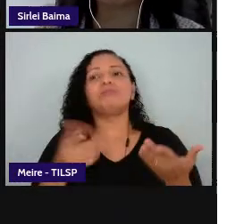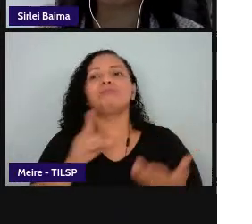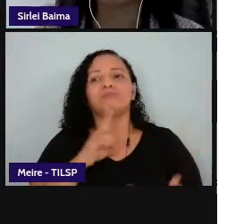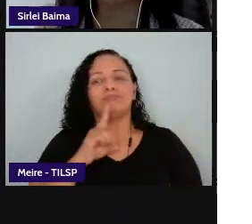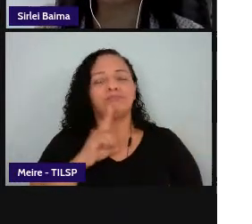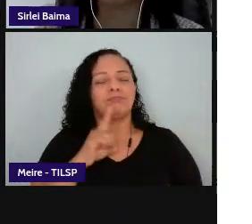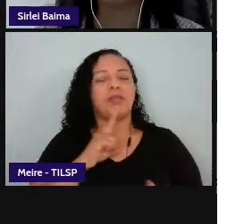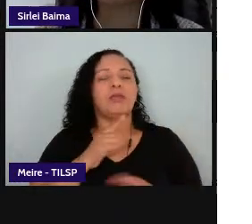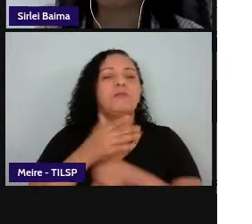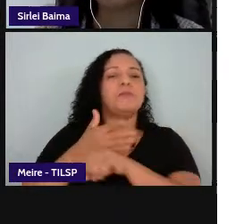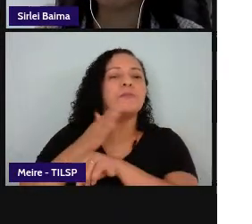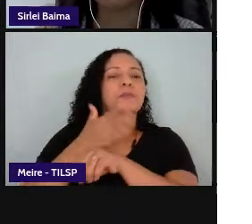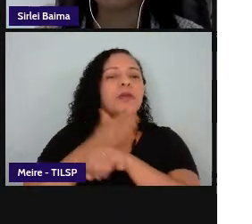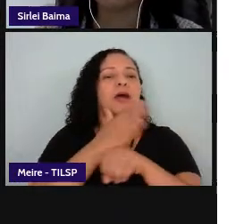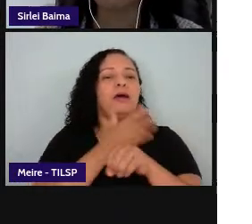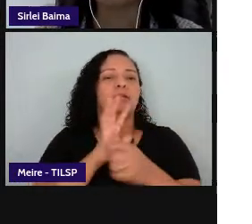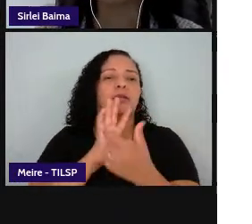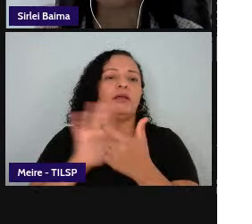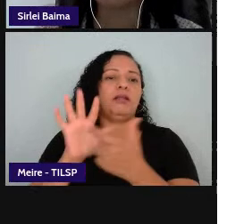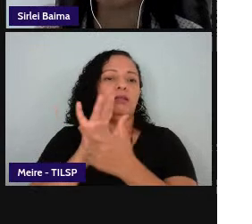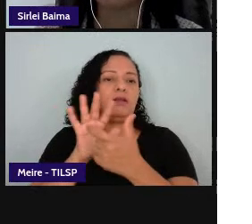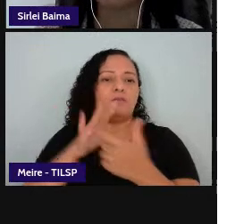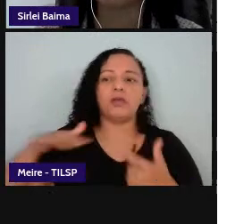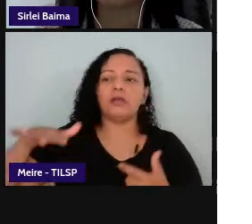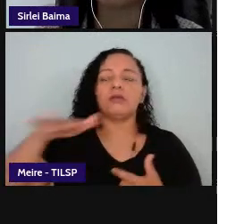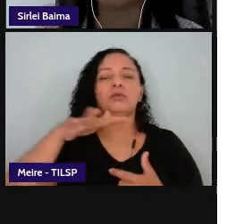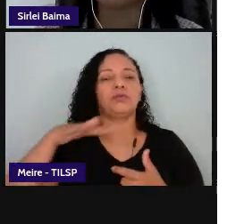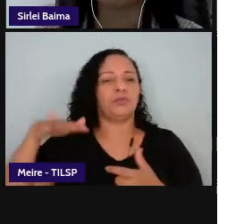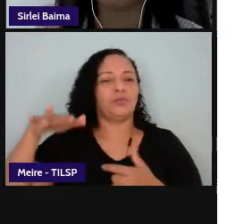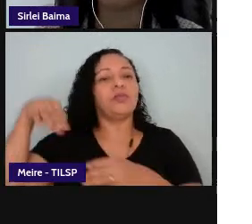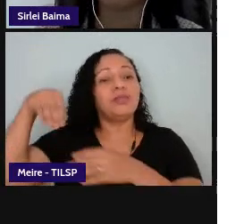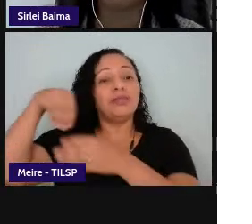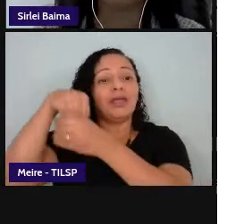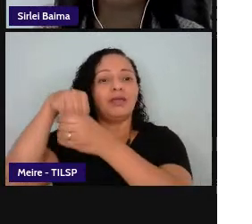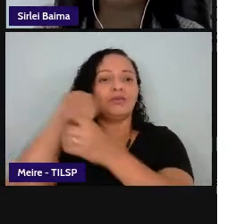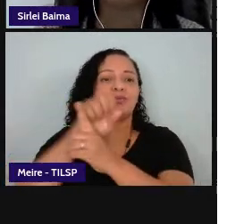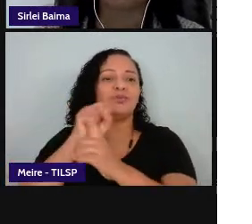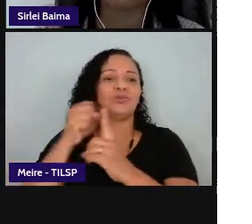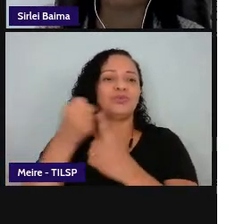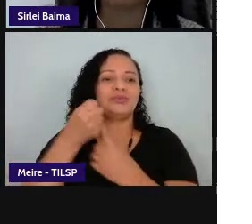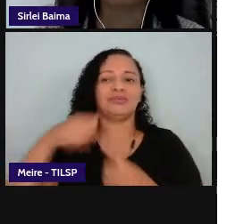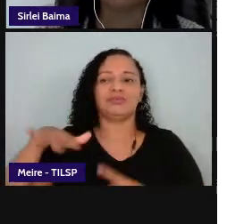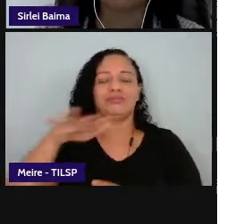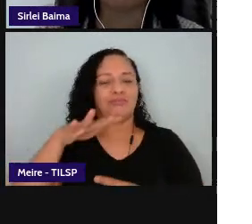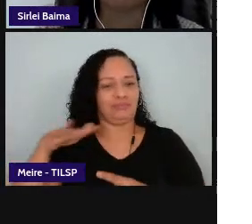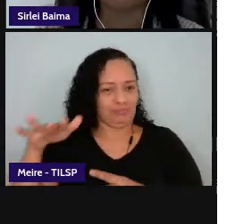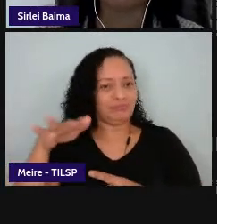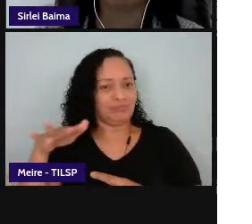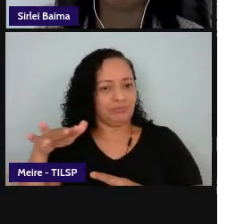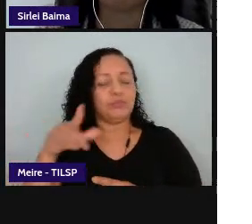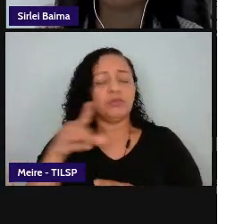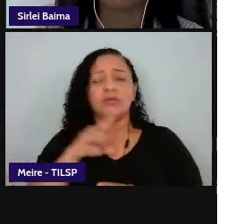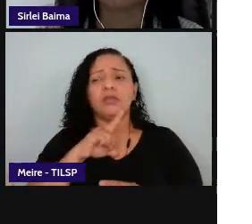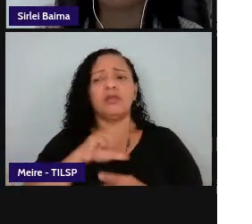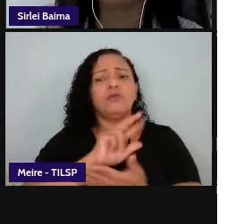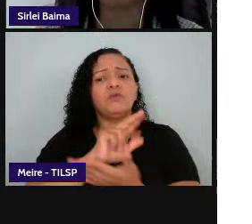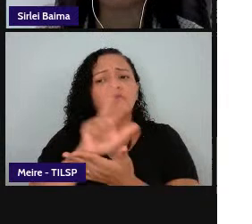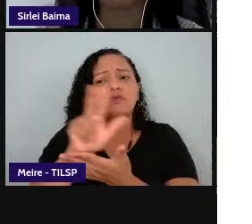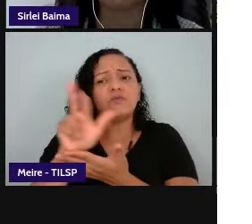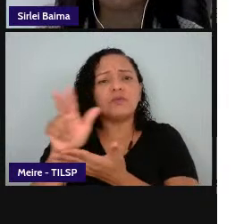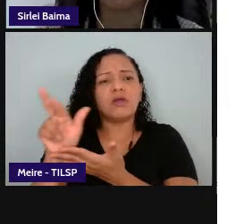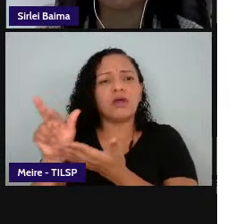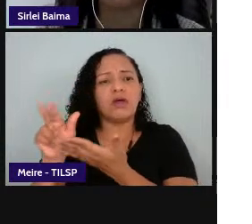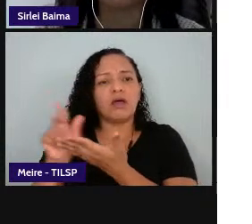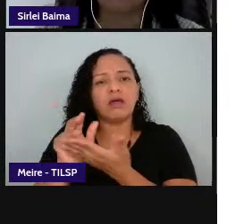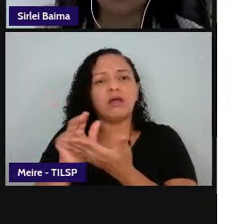aspectos que nos possibilitam começar a ver padrões nesses eventos e situar conjuntos de eventos de forma a dar a eles